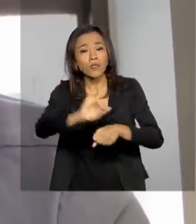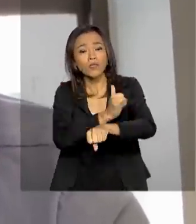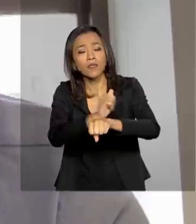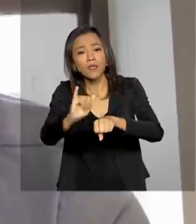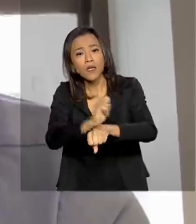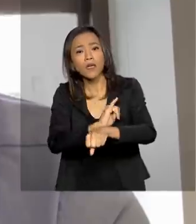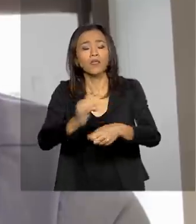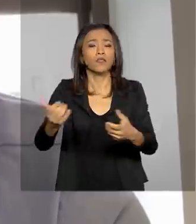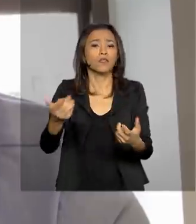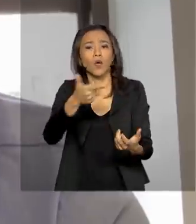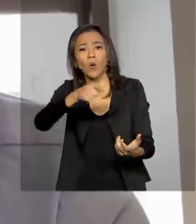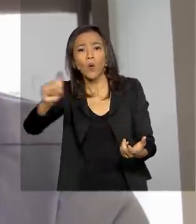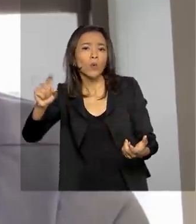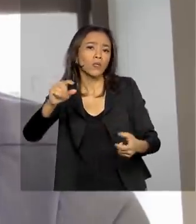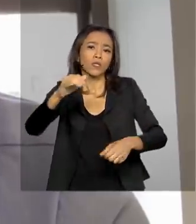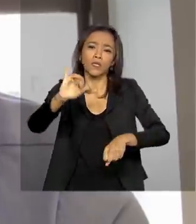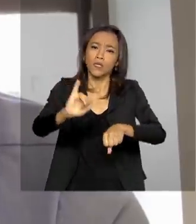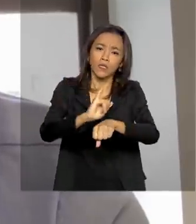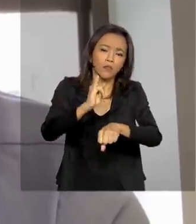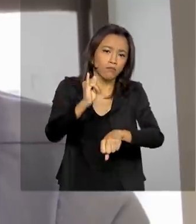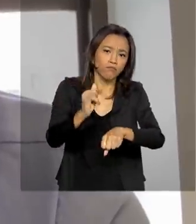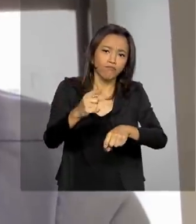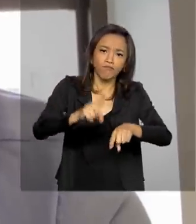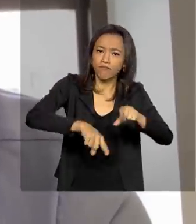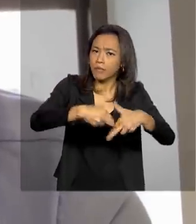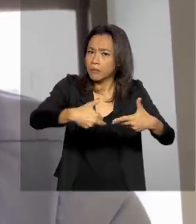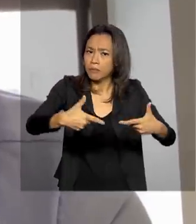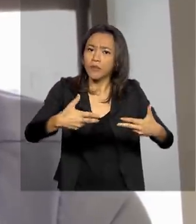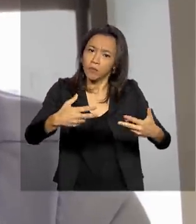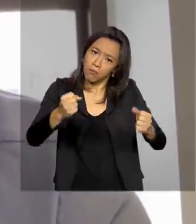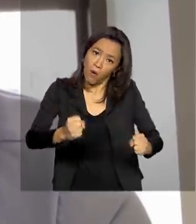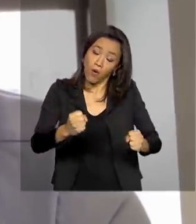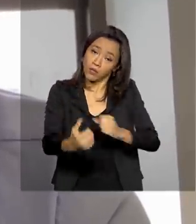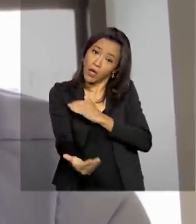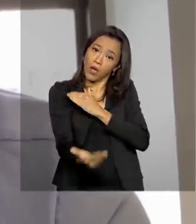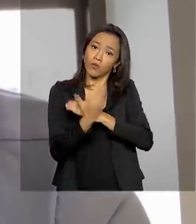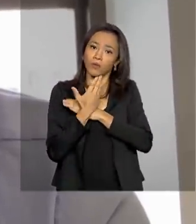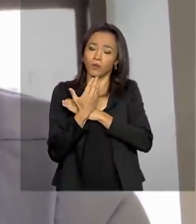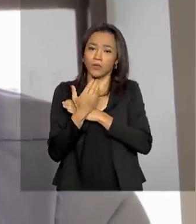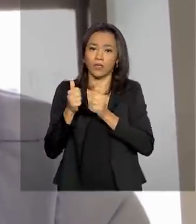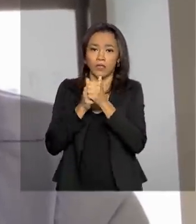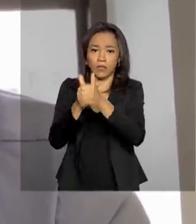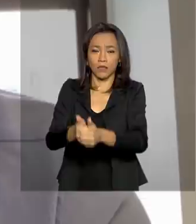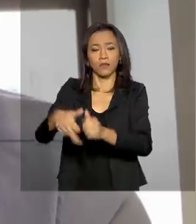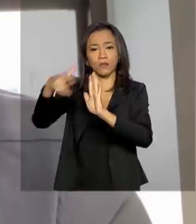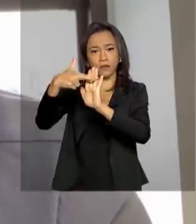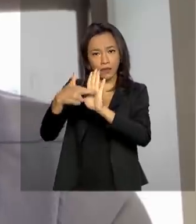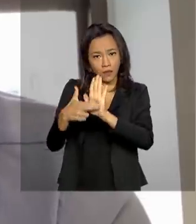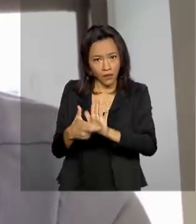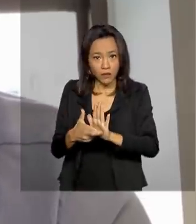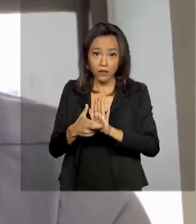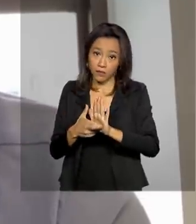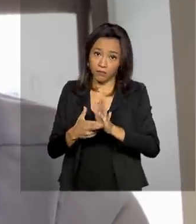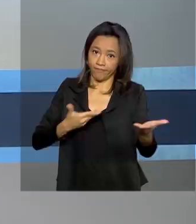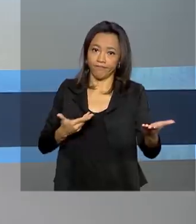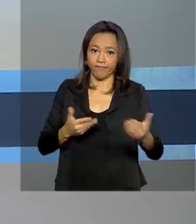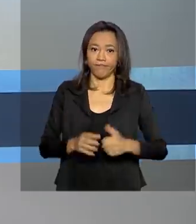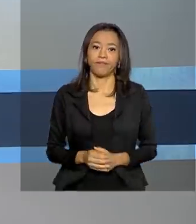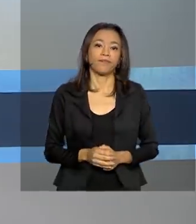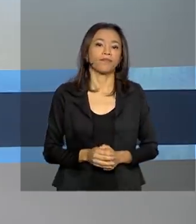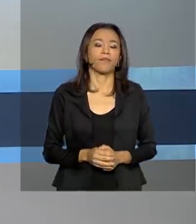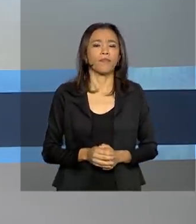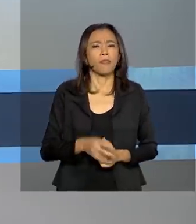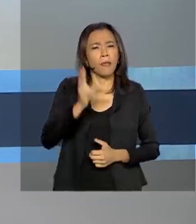meios e forneça outro meio, outro equipamento que atenda às exigências de ambas as partes.